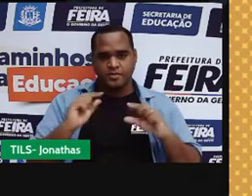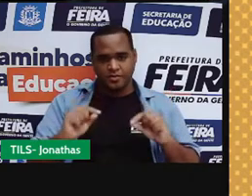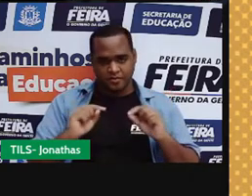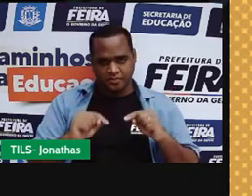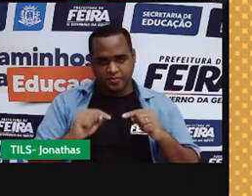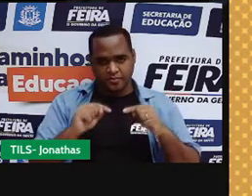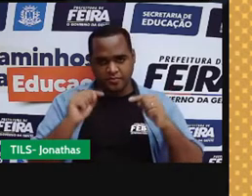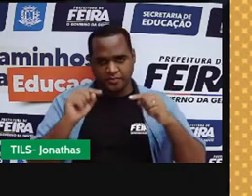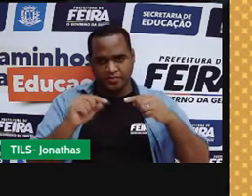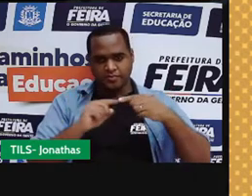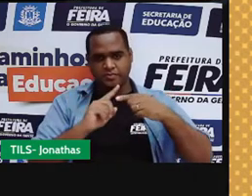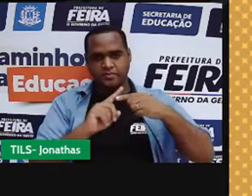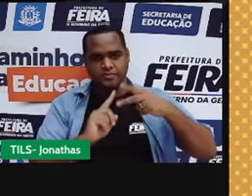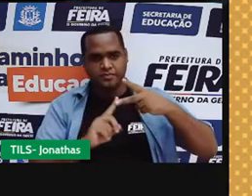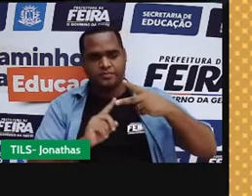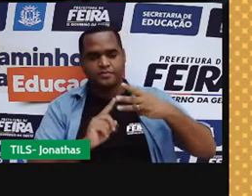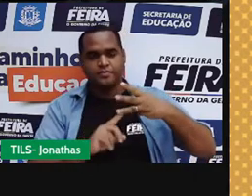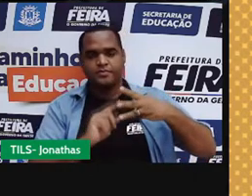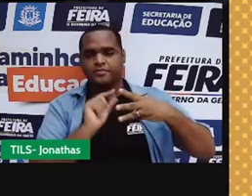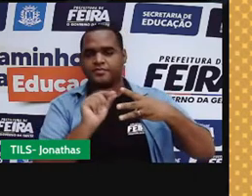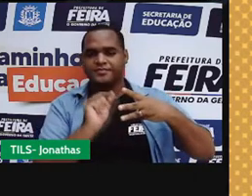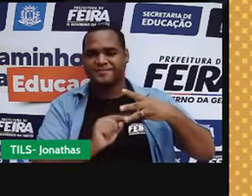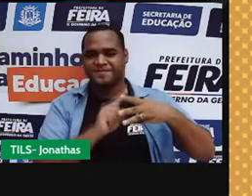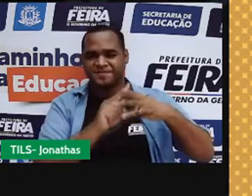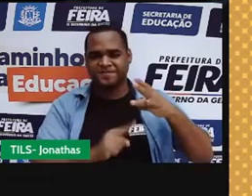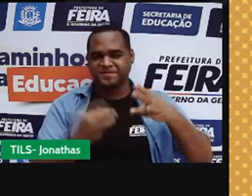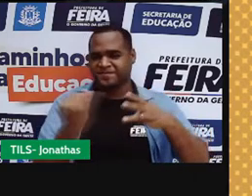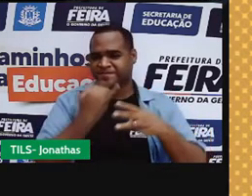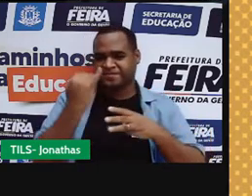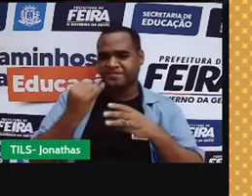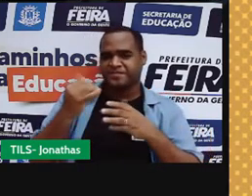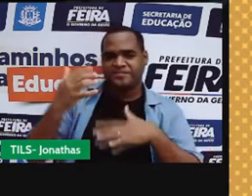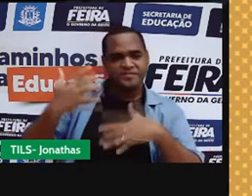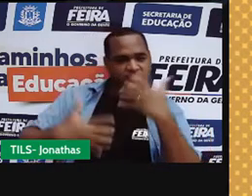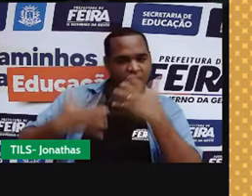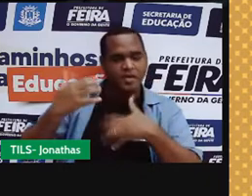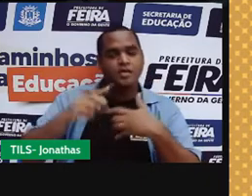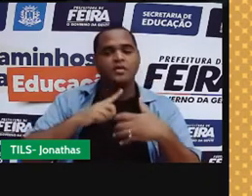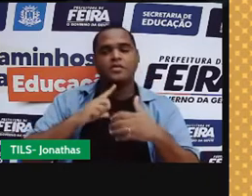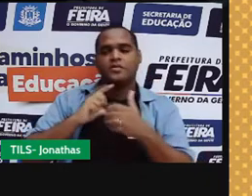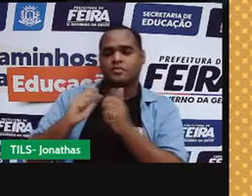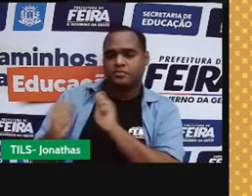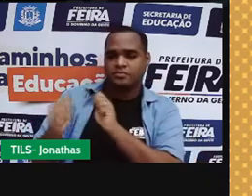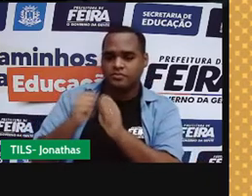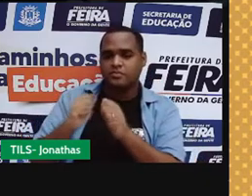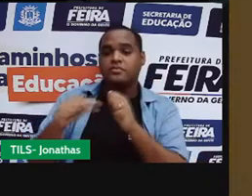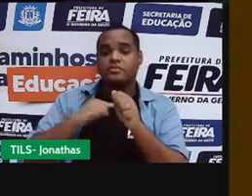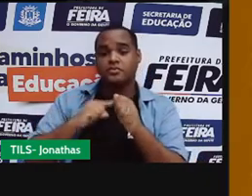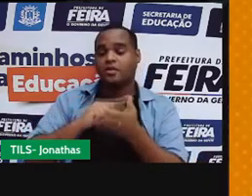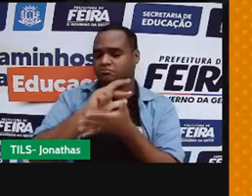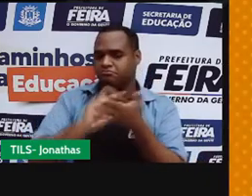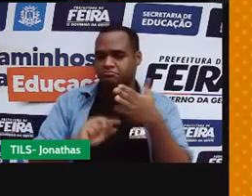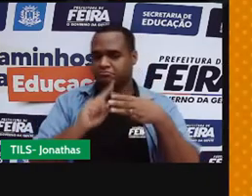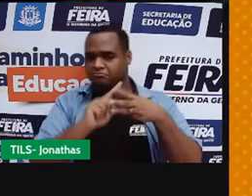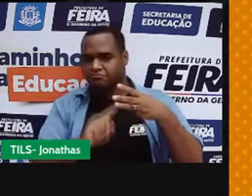sólido, líquido e gasoso e eles se diferenciam entre si justamente pela organização dos átomos que compõem essa matéria.